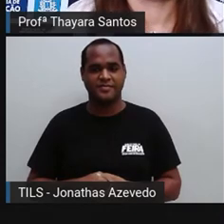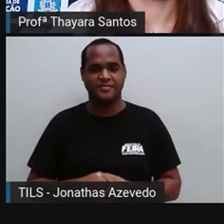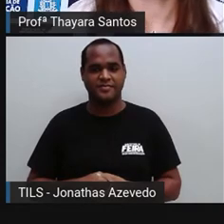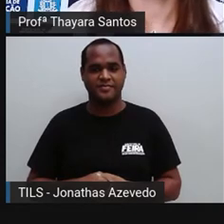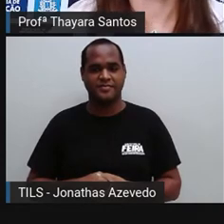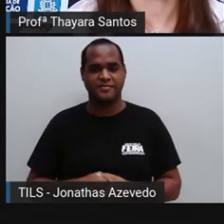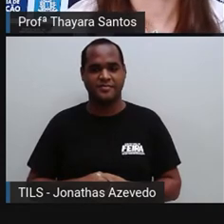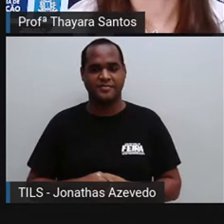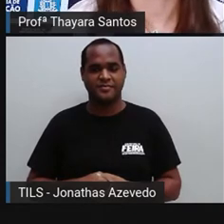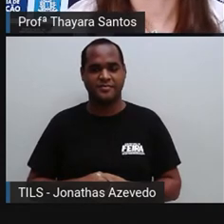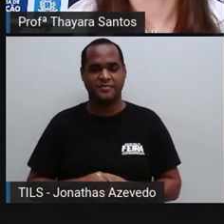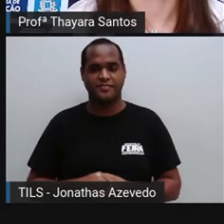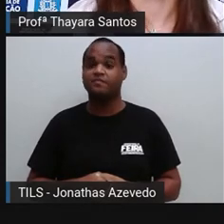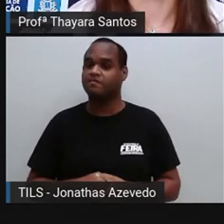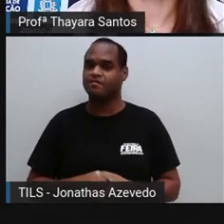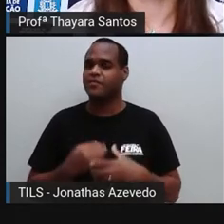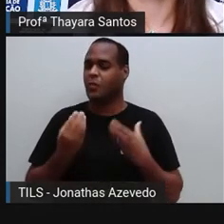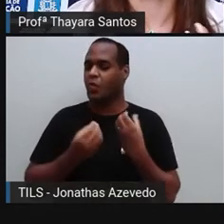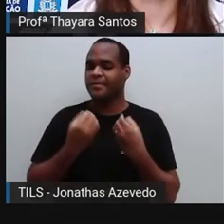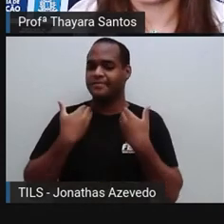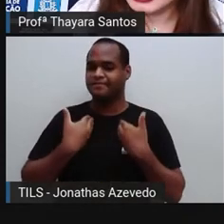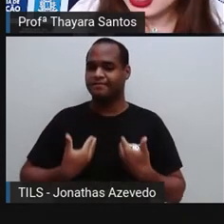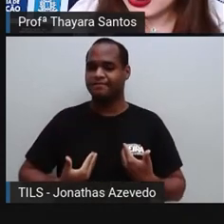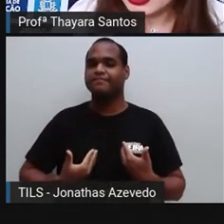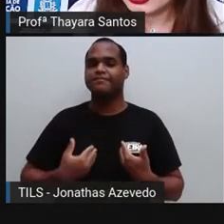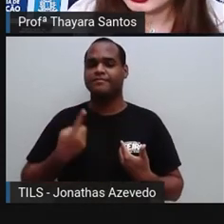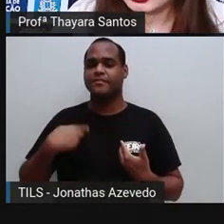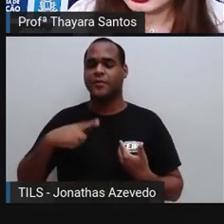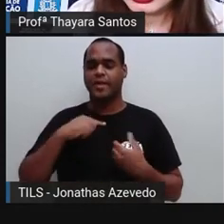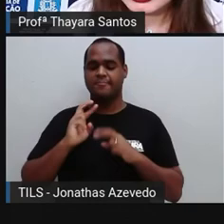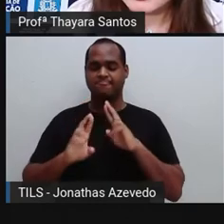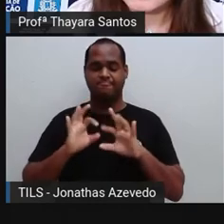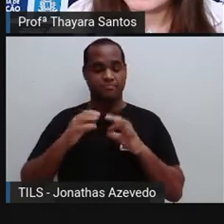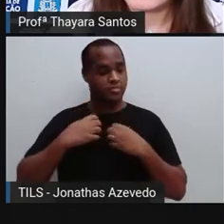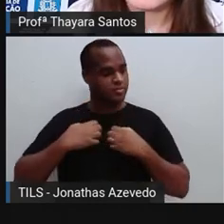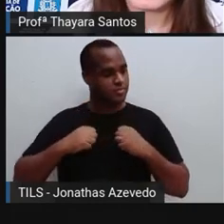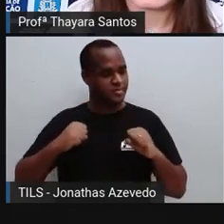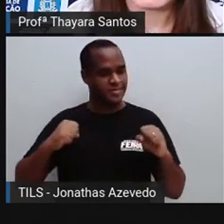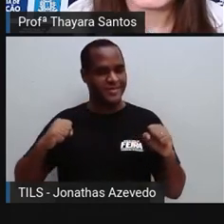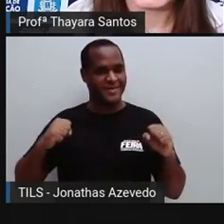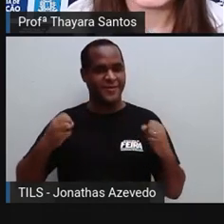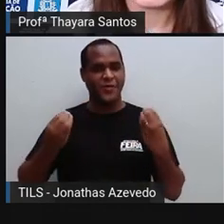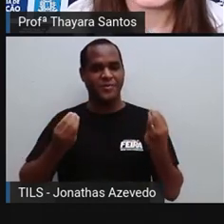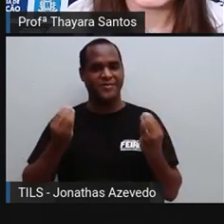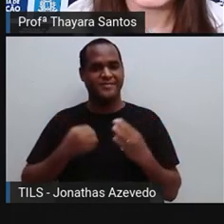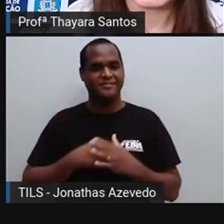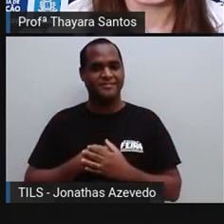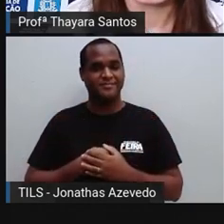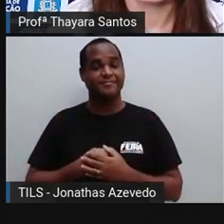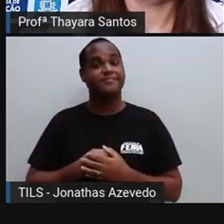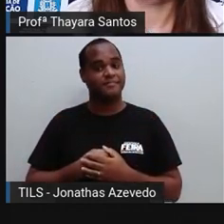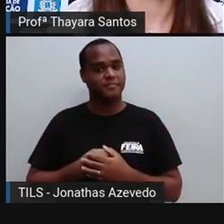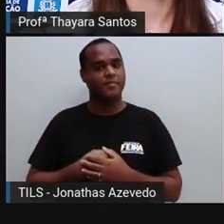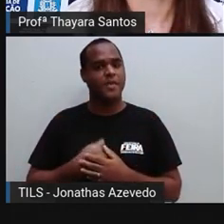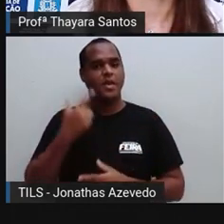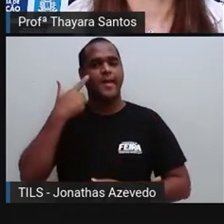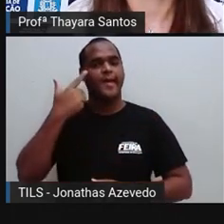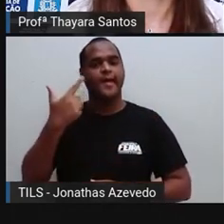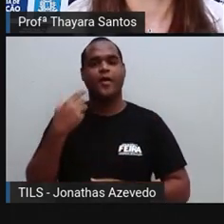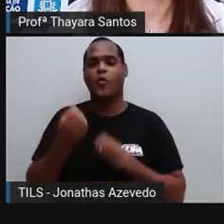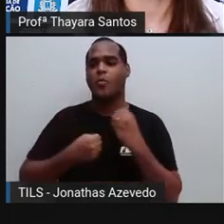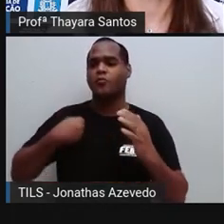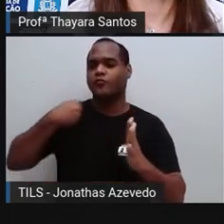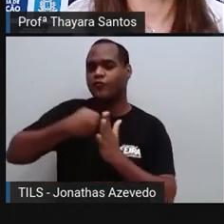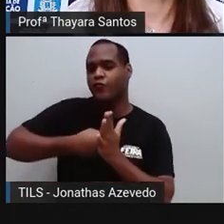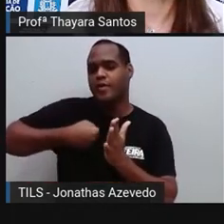E como é que o nosso organismo vai responder nas situações de estresse? Então, nas situações que a gente chama de